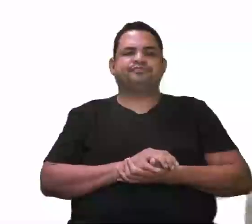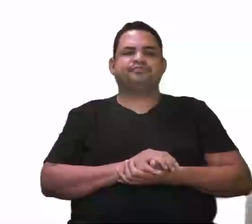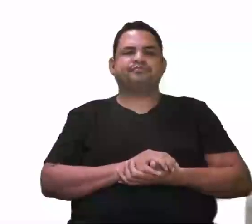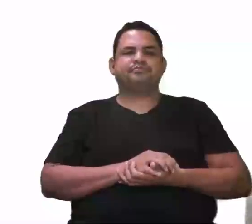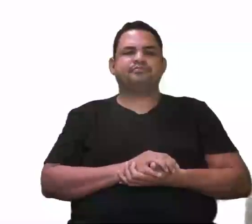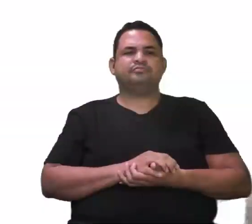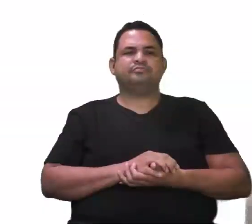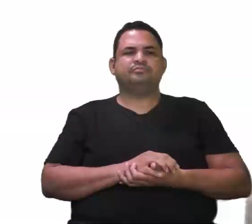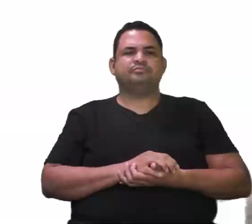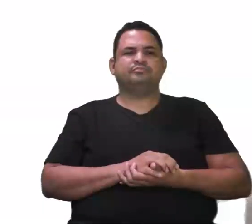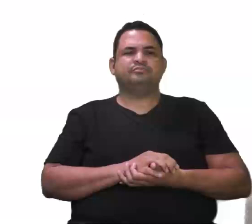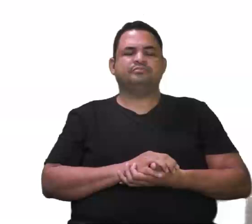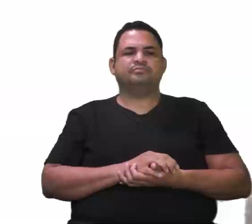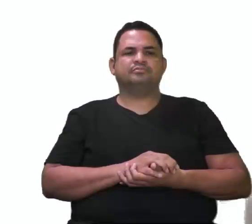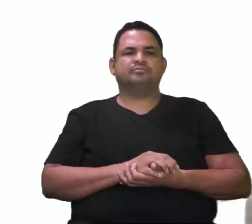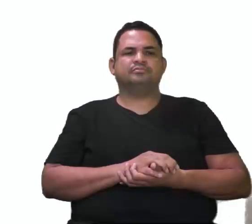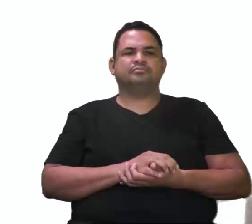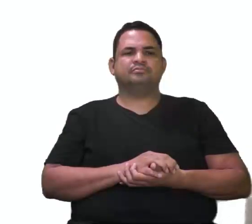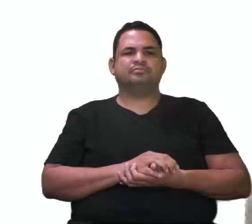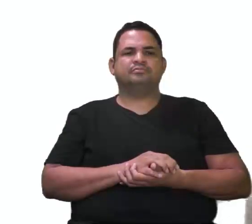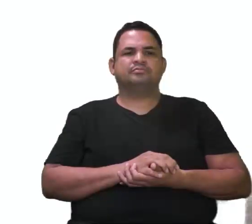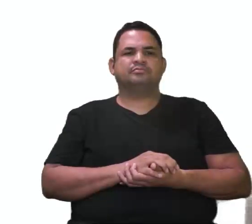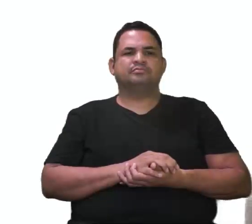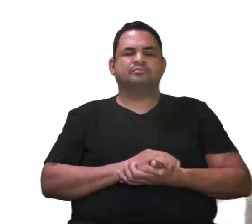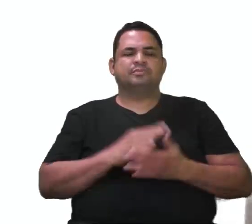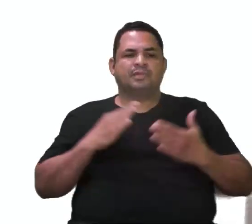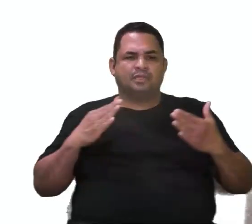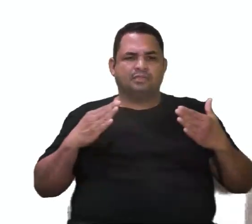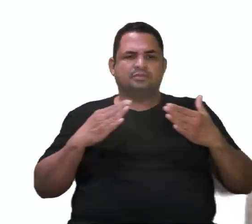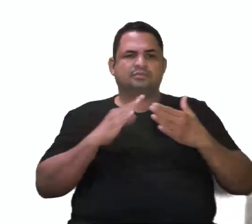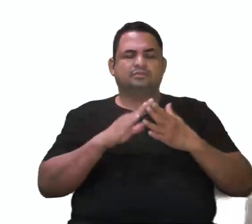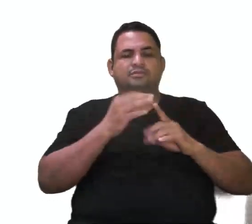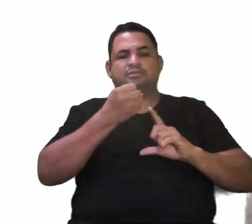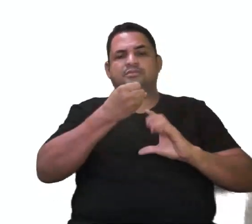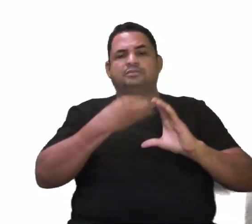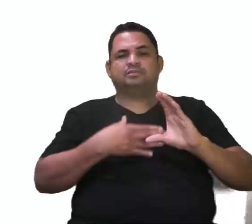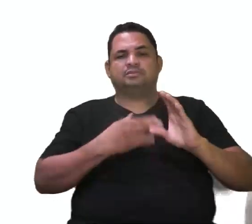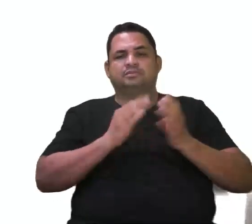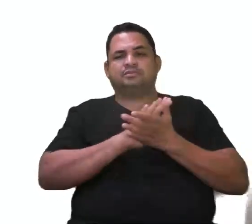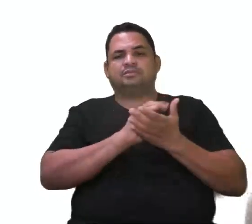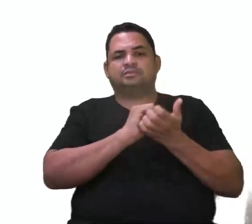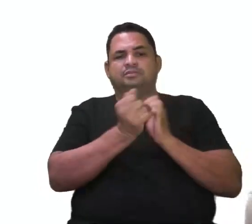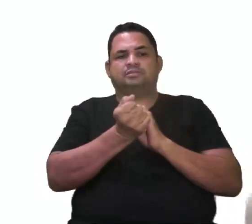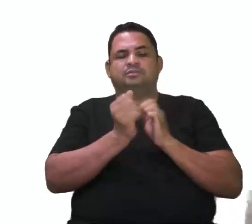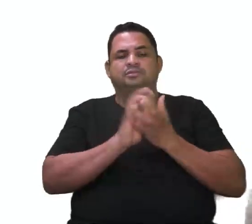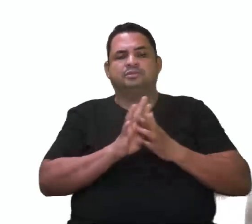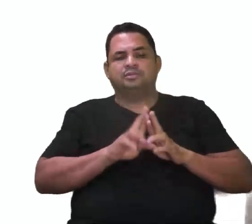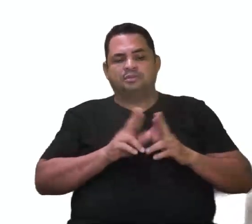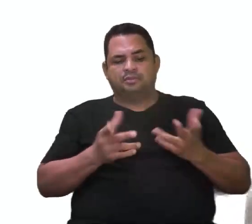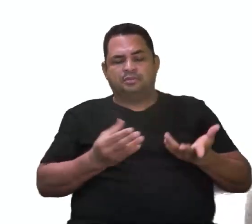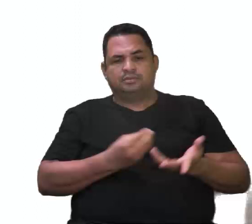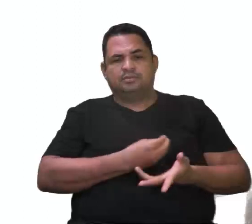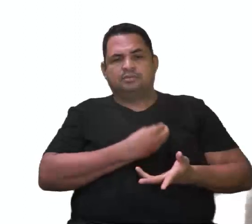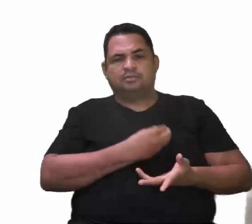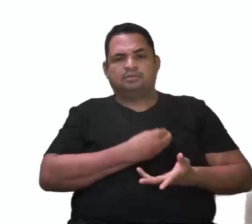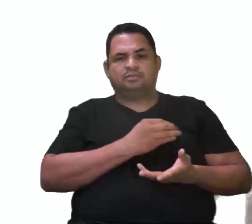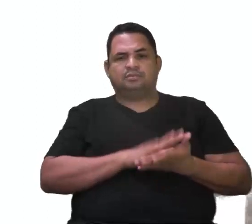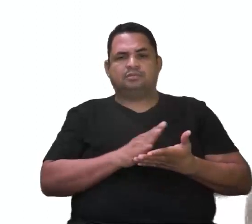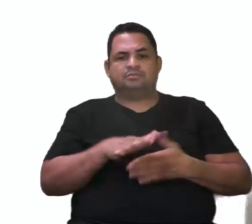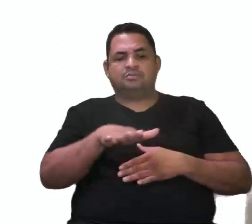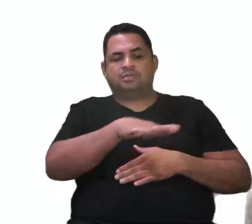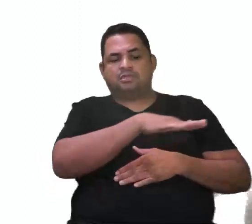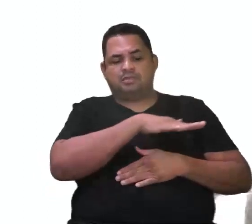no quadro. Olha lá. Então, a convergência é caracterizada pela adaptação de diferentes